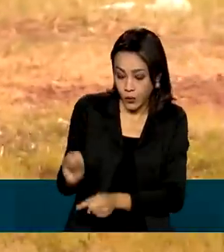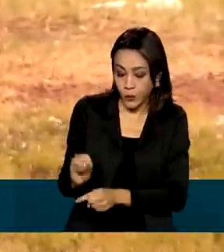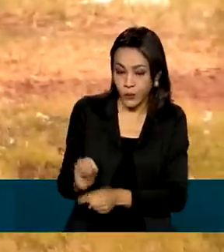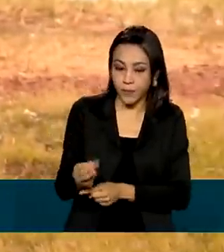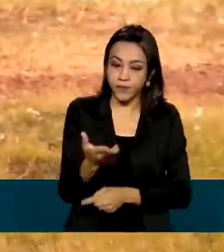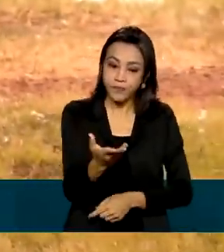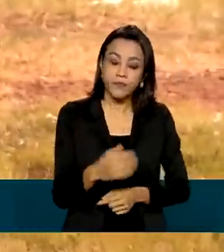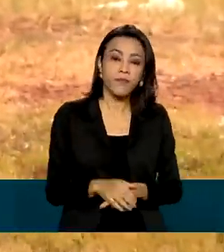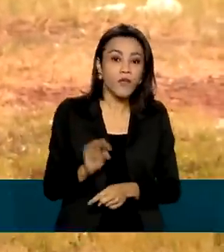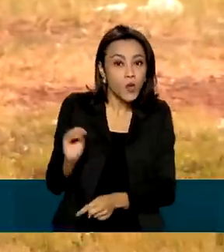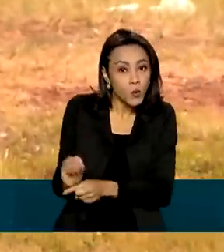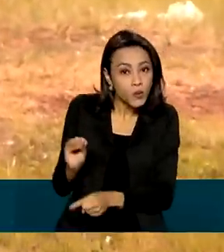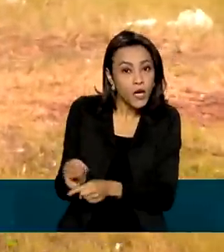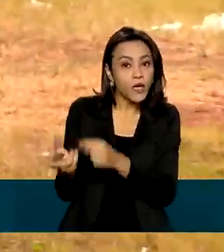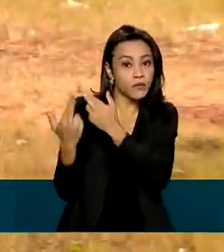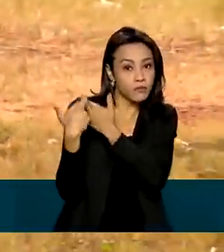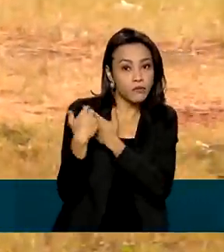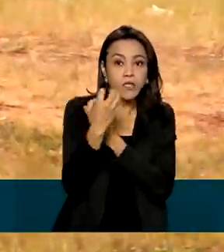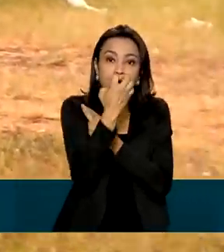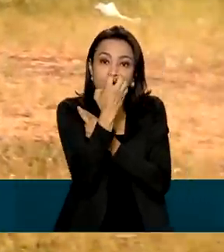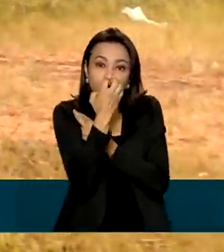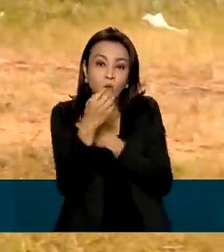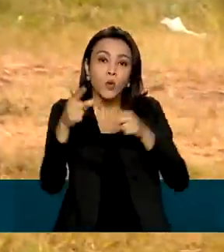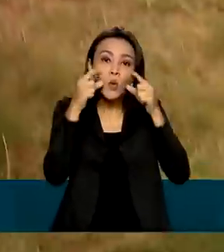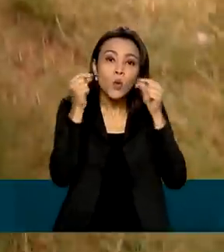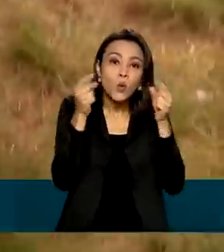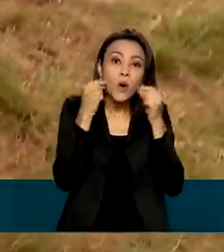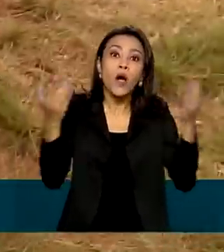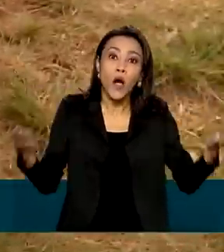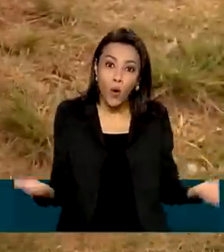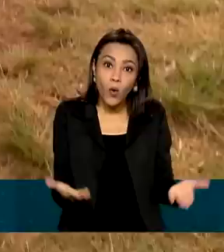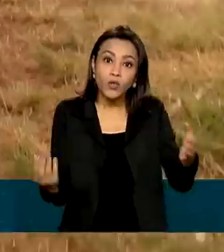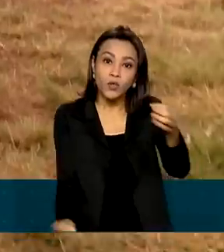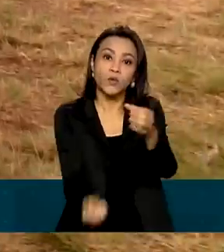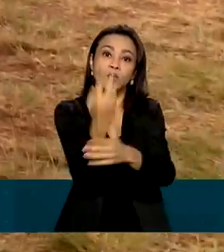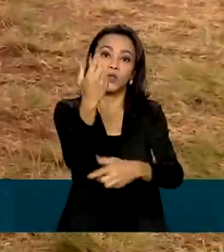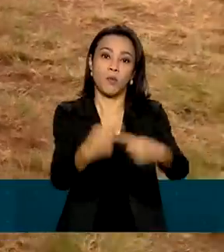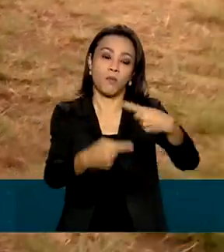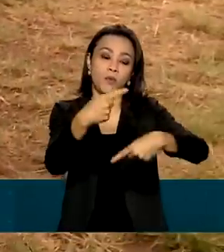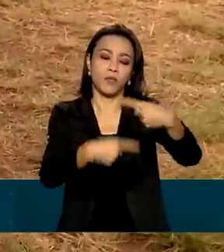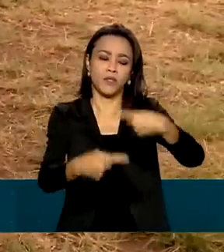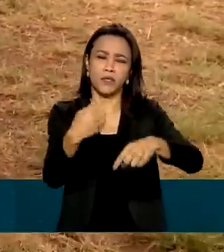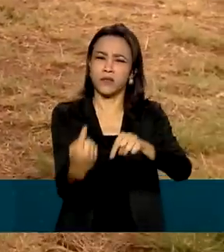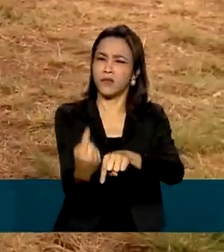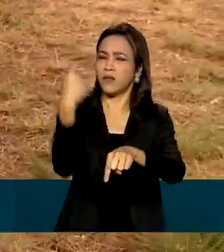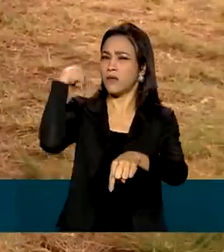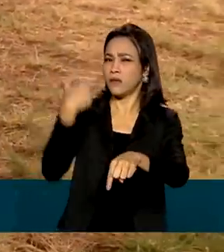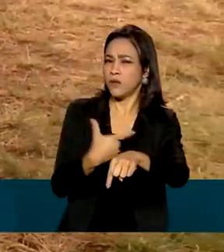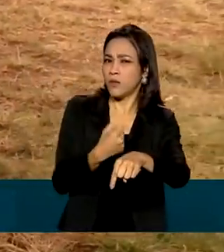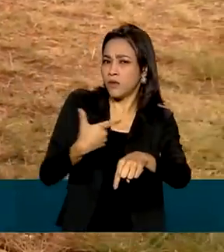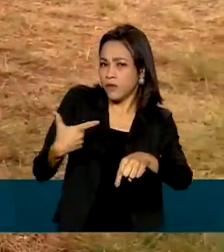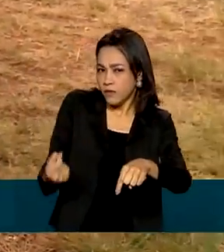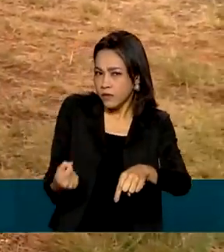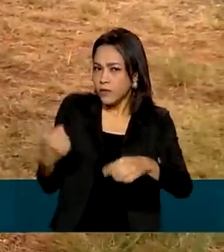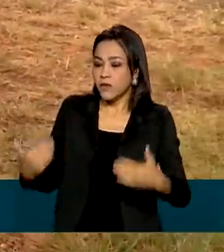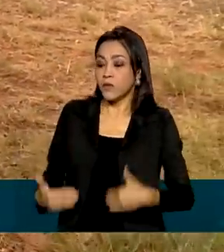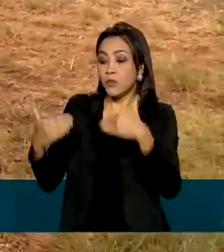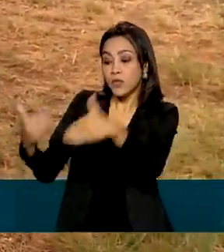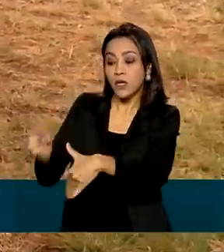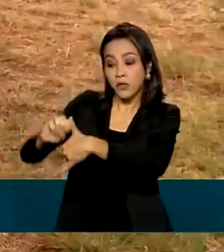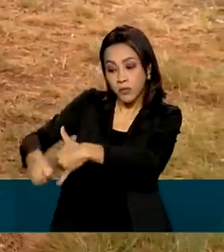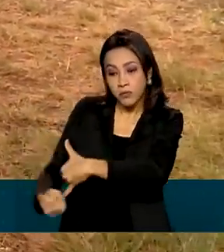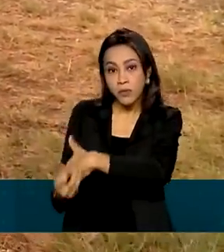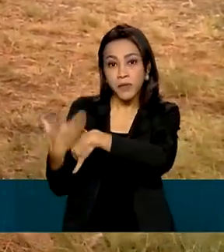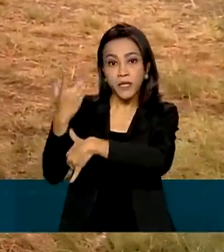defesa dos cães e gatos virou política pública. Desde 2020, o Ministério do Meio Ambiente conta com uma